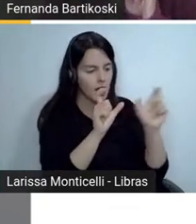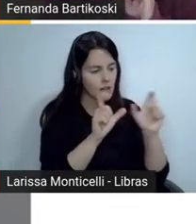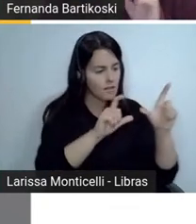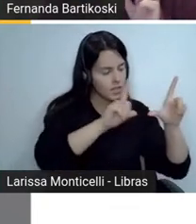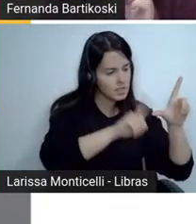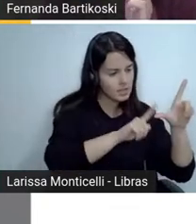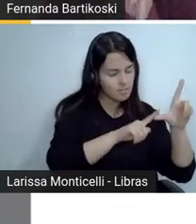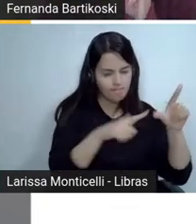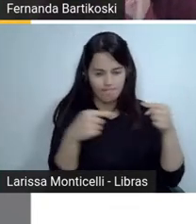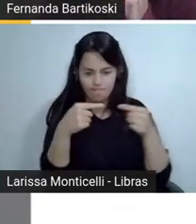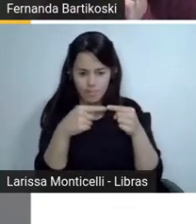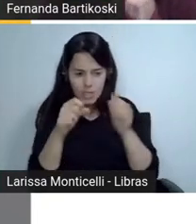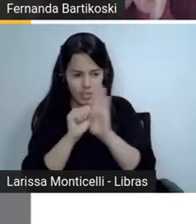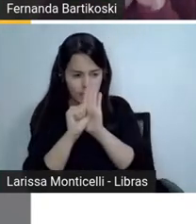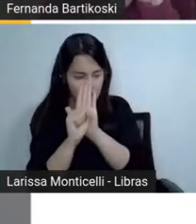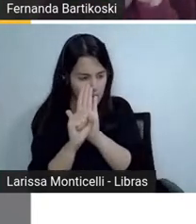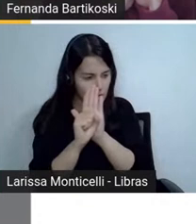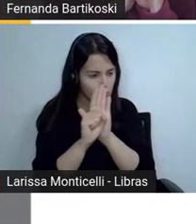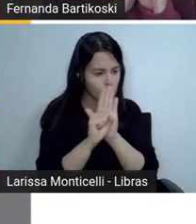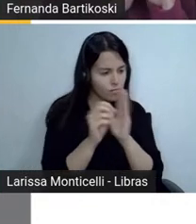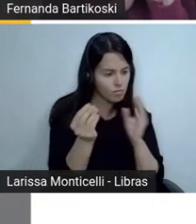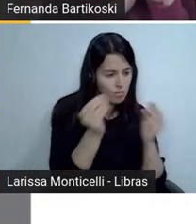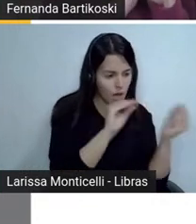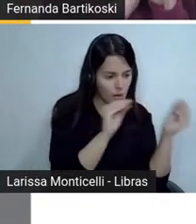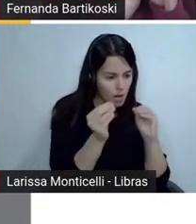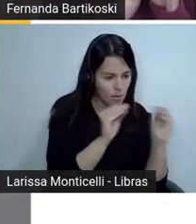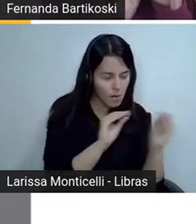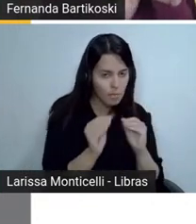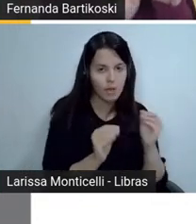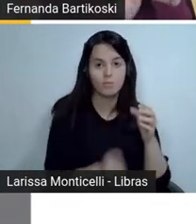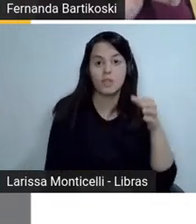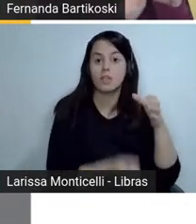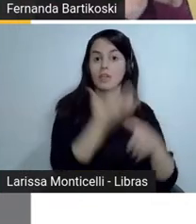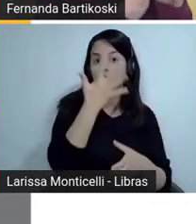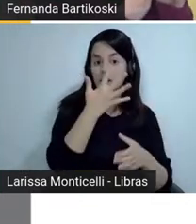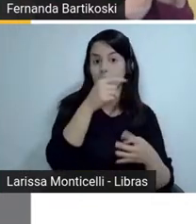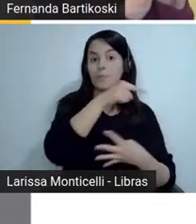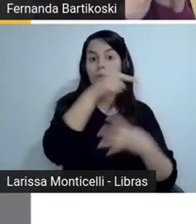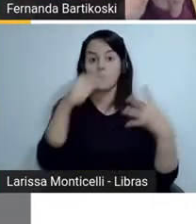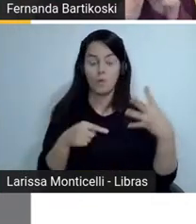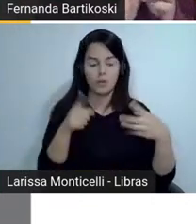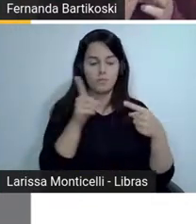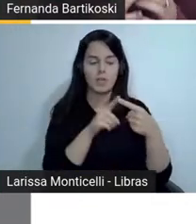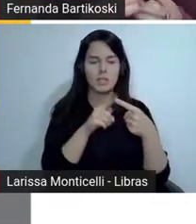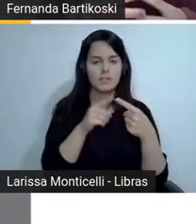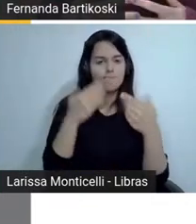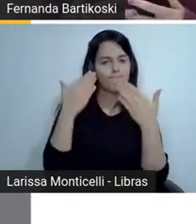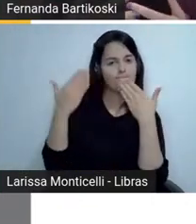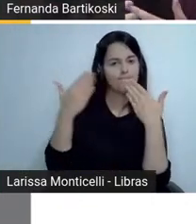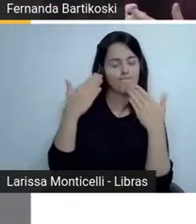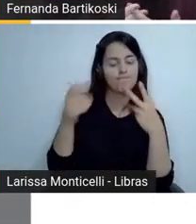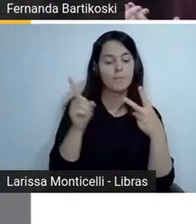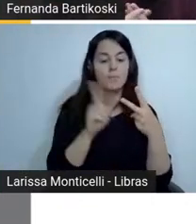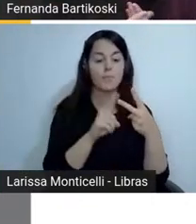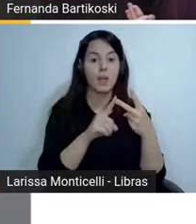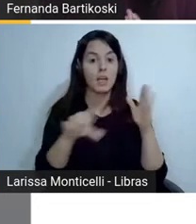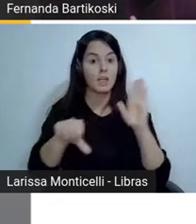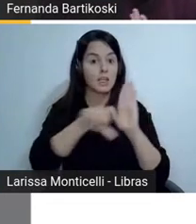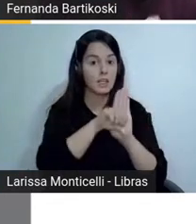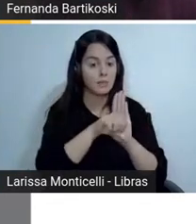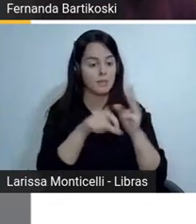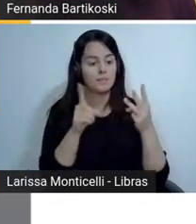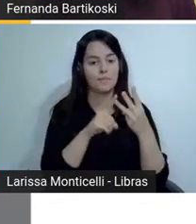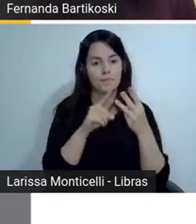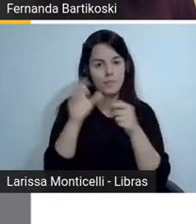palavras que seria mistério crime detetive e enigma então o que eles poderiam